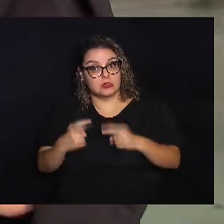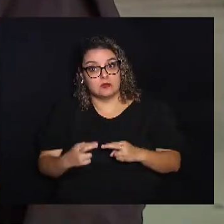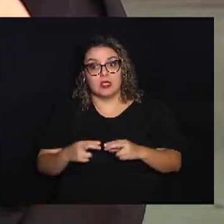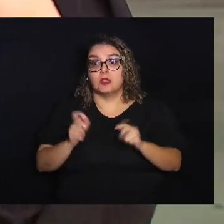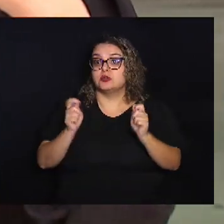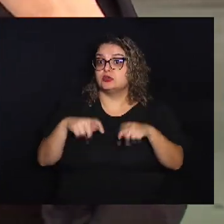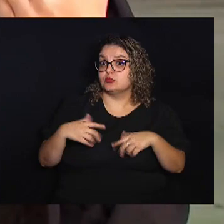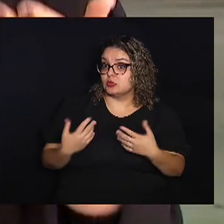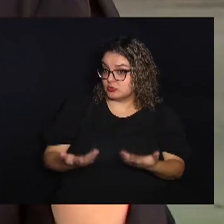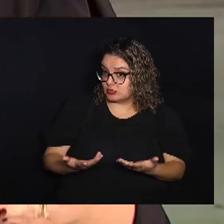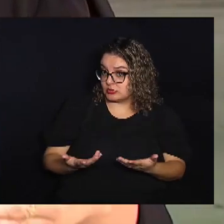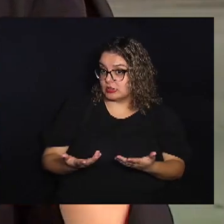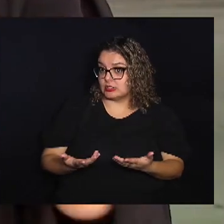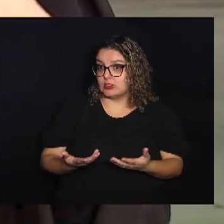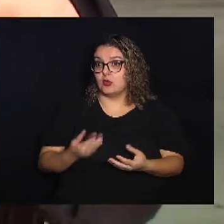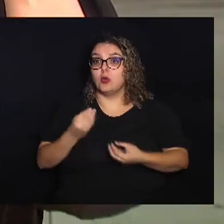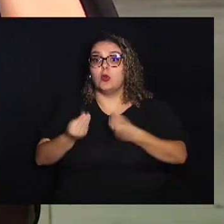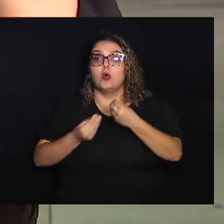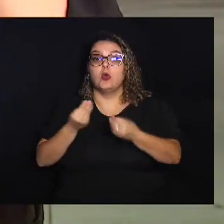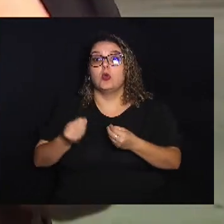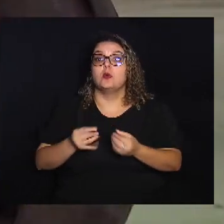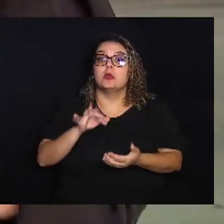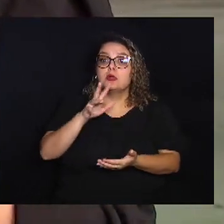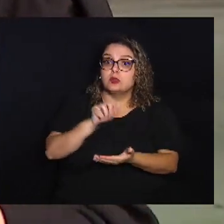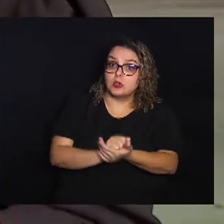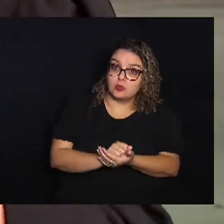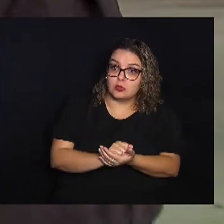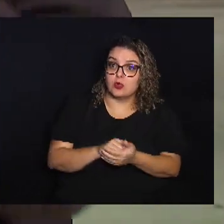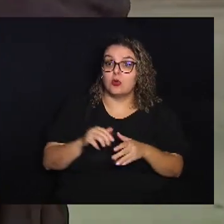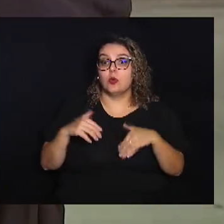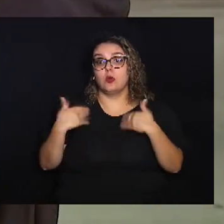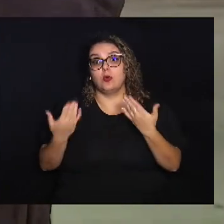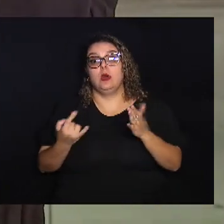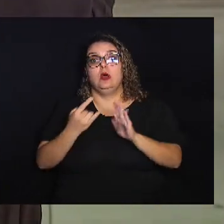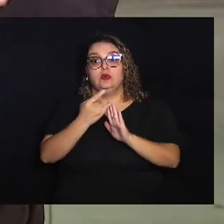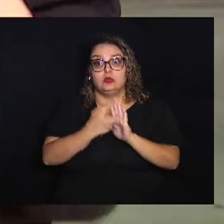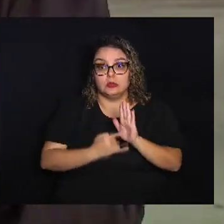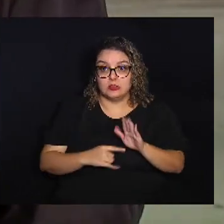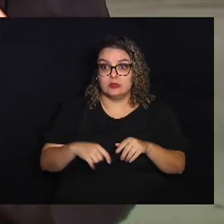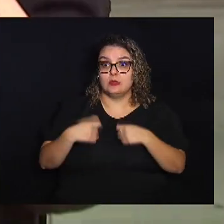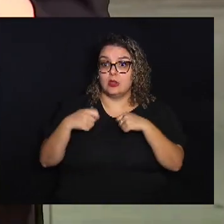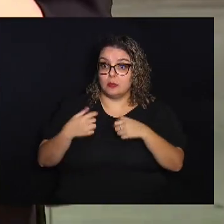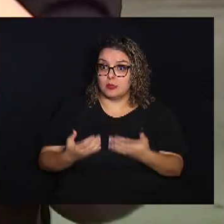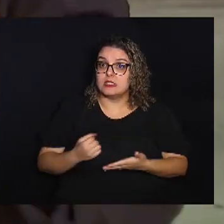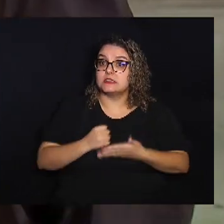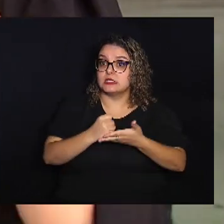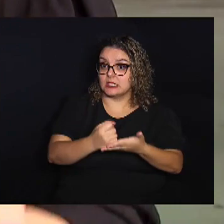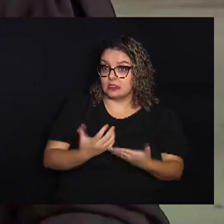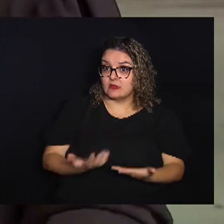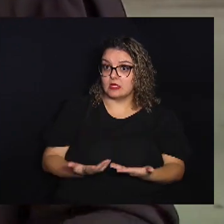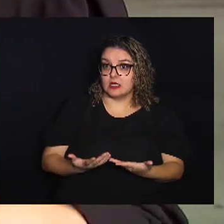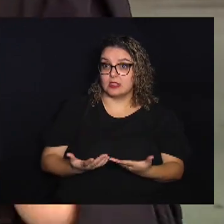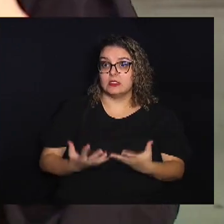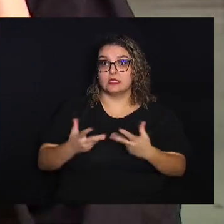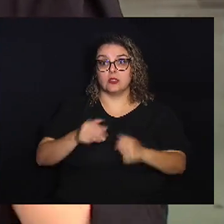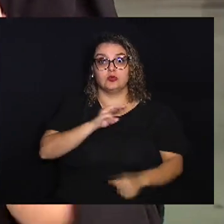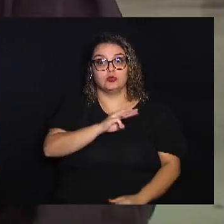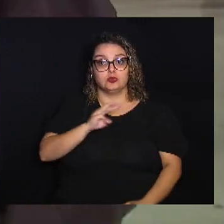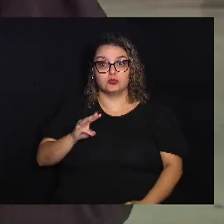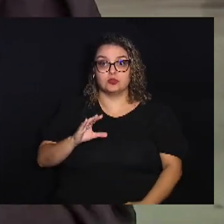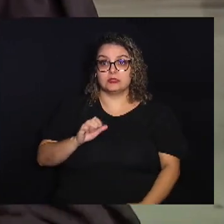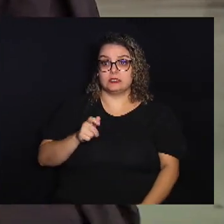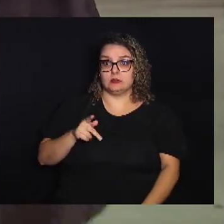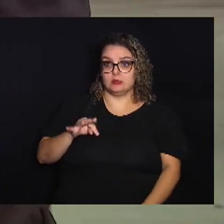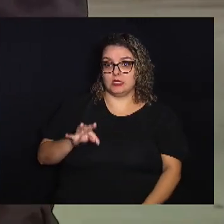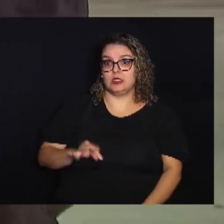possibilidades como que está o seu cadastro, qual o documento que ele deve levar então, está lá no site do CEPAT,